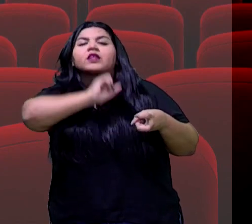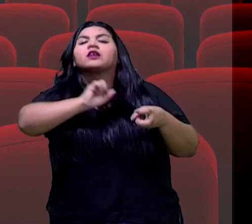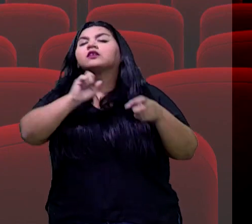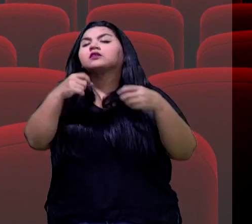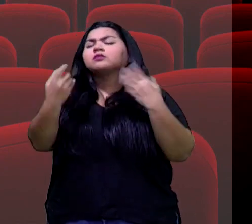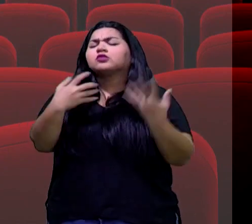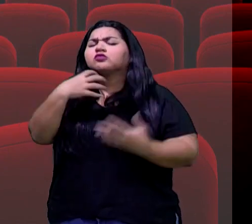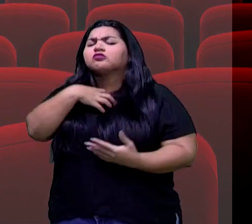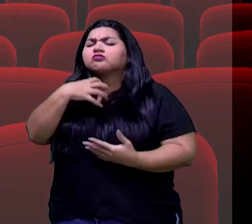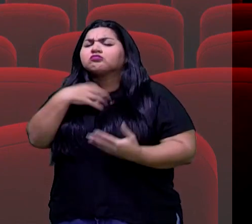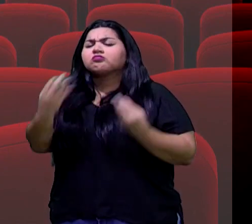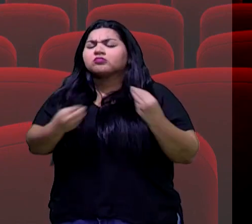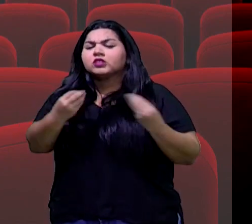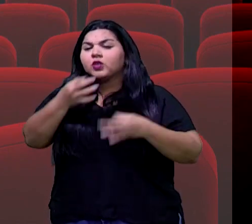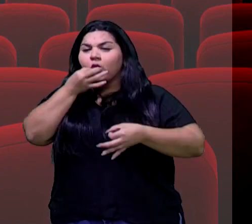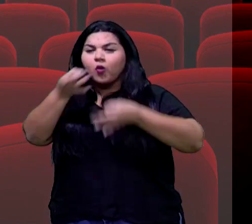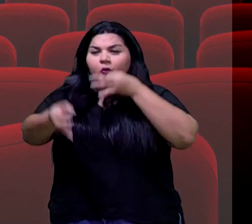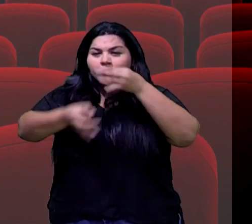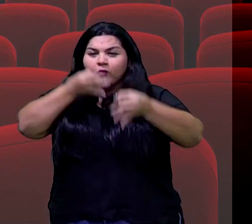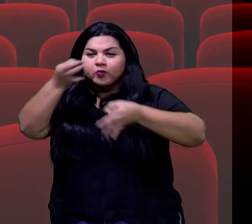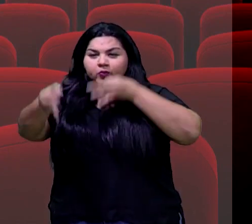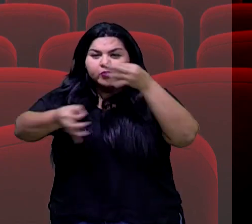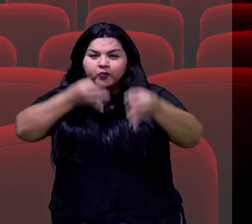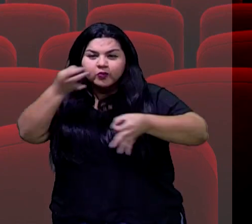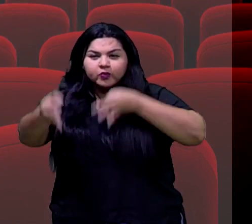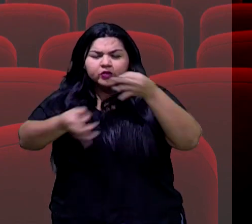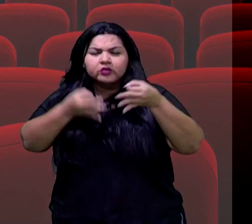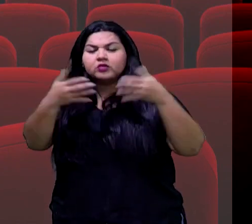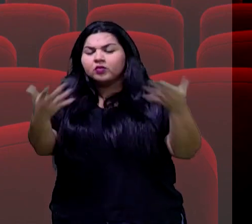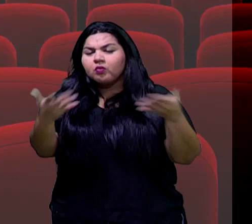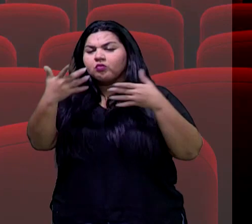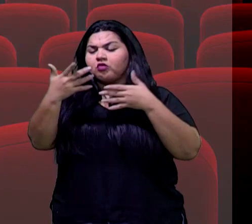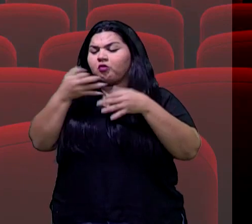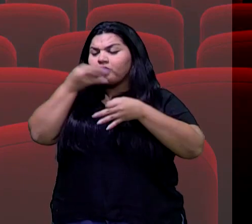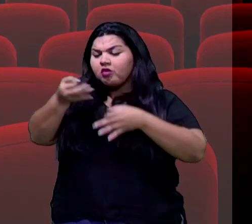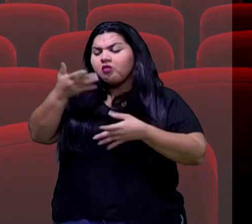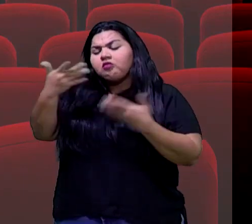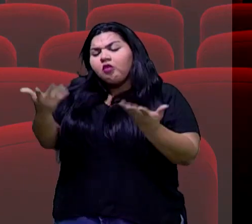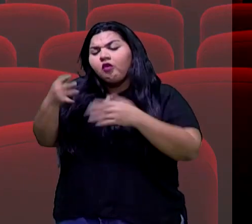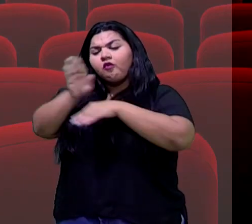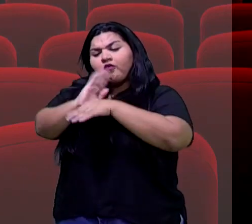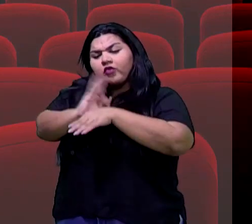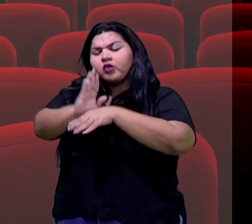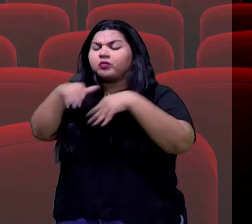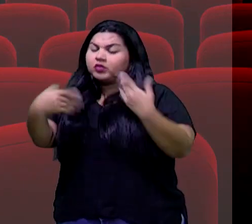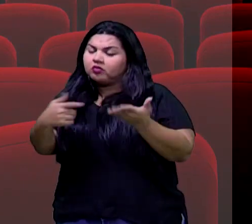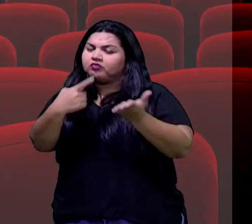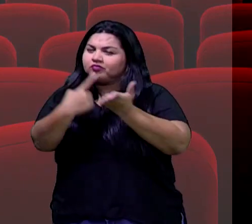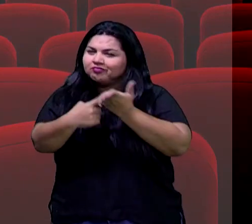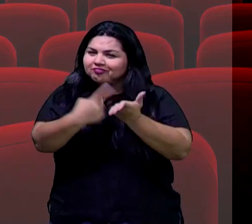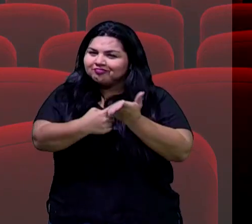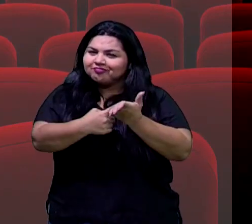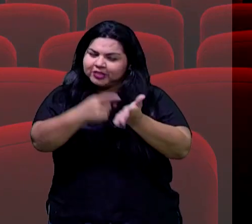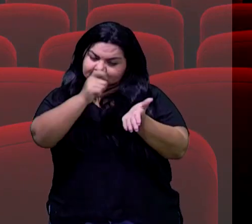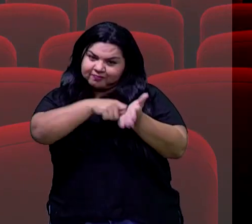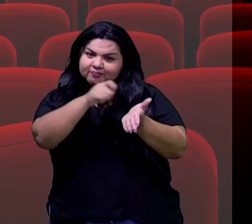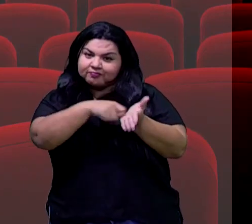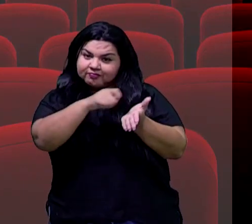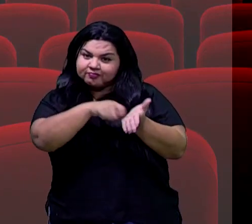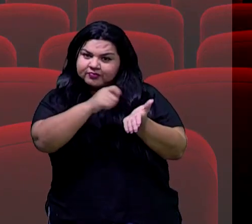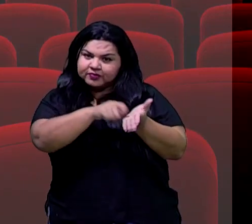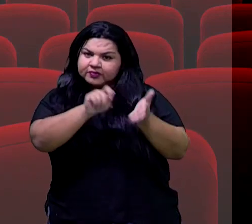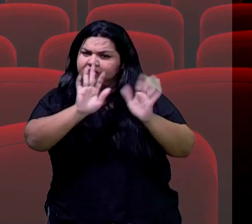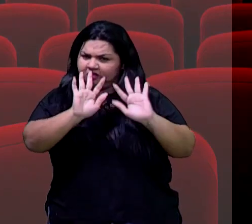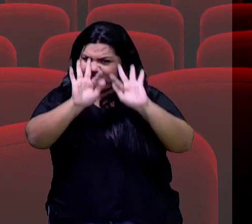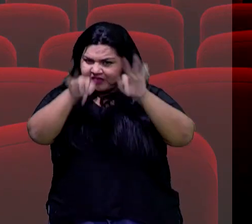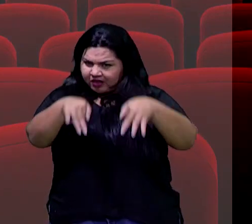né? Também ter a nossa opinião em relação a esse filme, não é? Então, fica aí o convite pra vocês, não é? Anotem e não